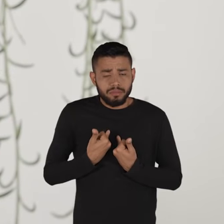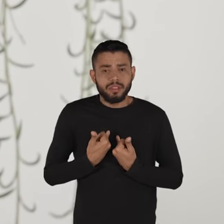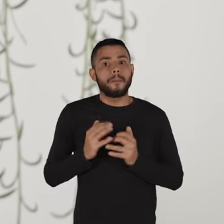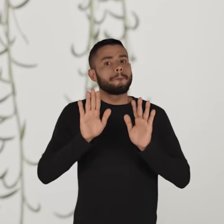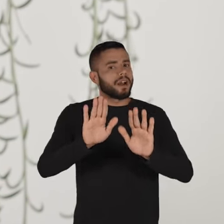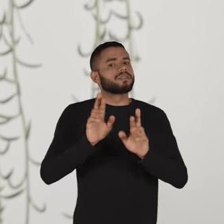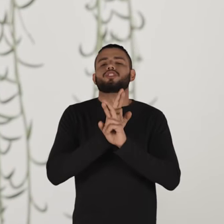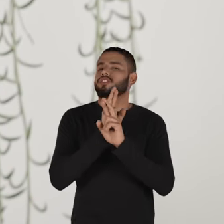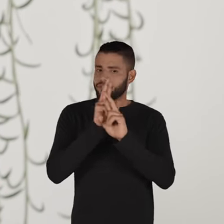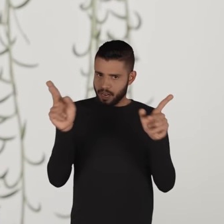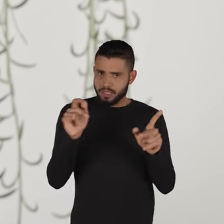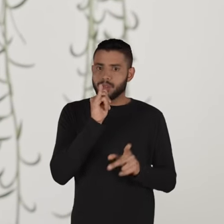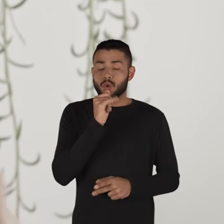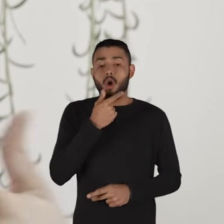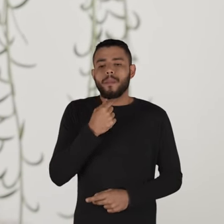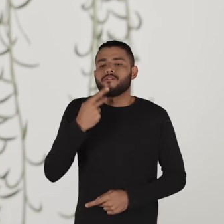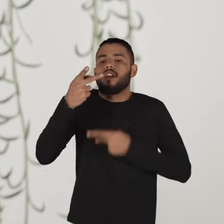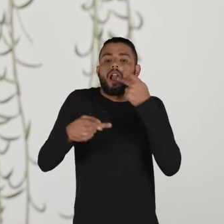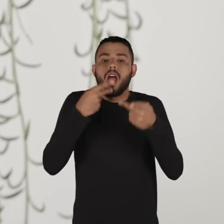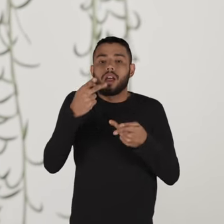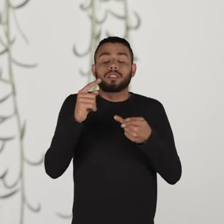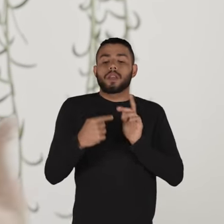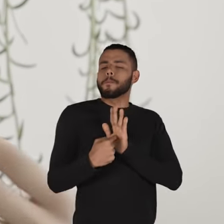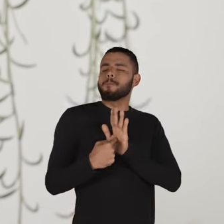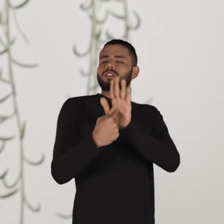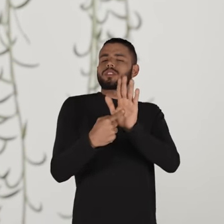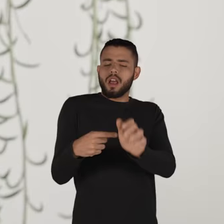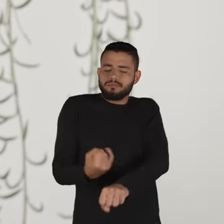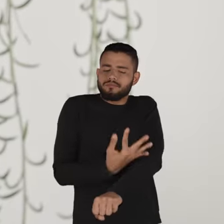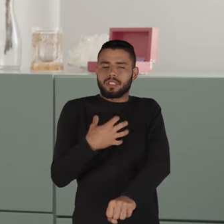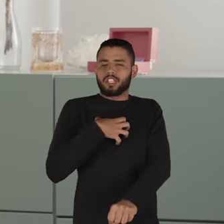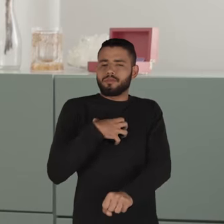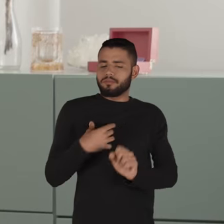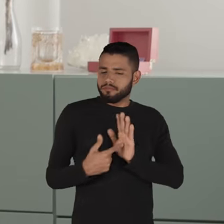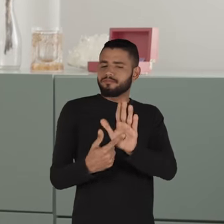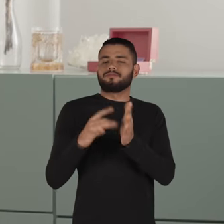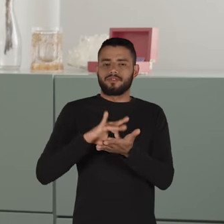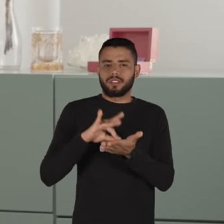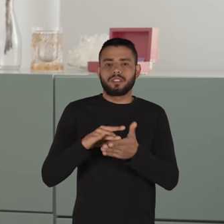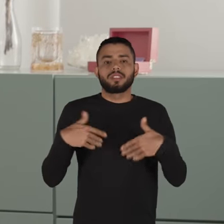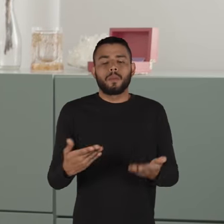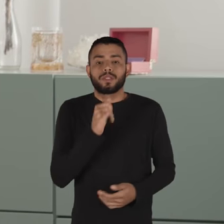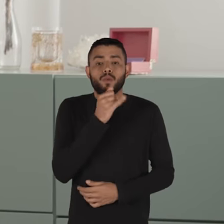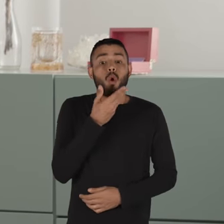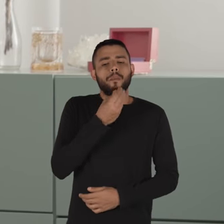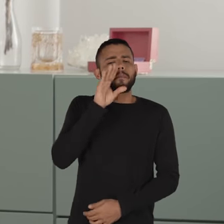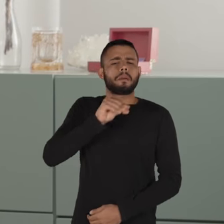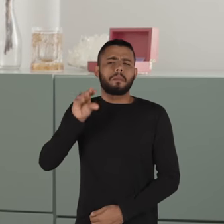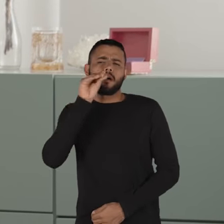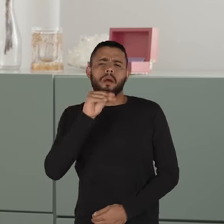É que tem uma diferença entre falar e se revelar de fato. Então, quando um homem fala